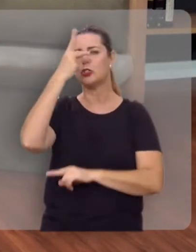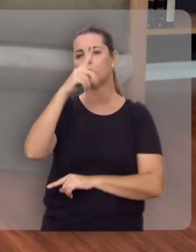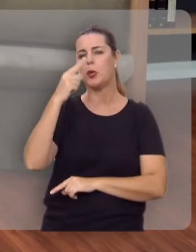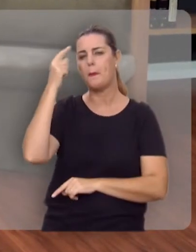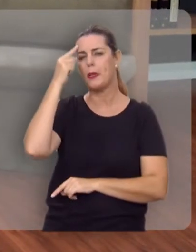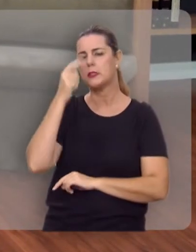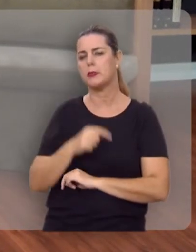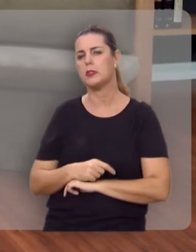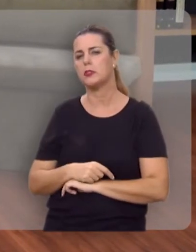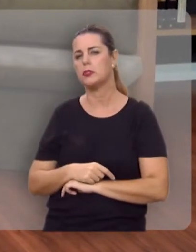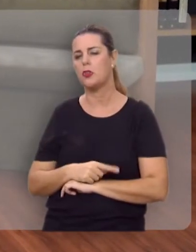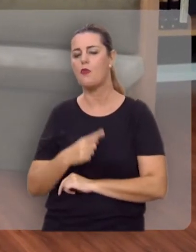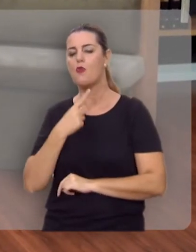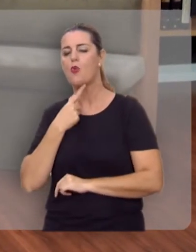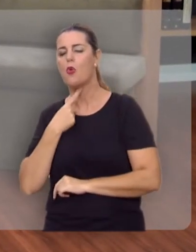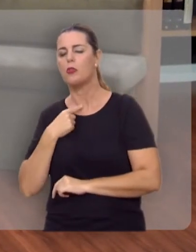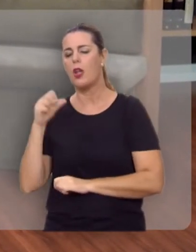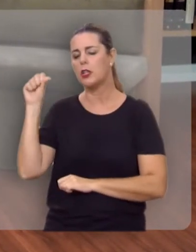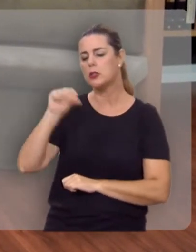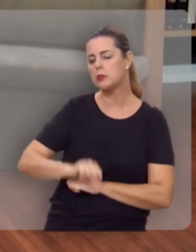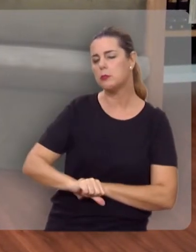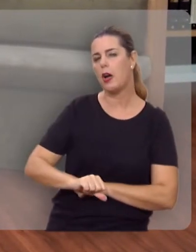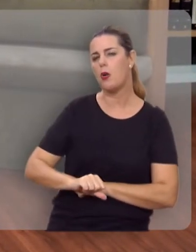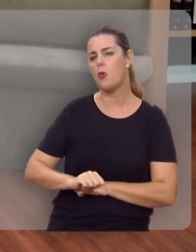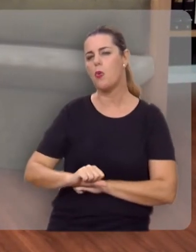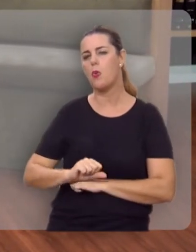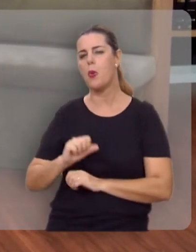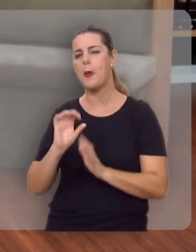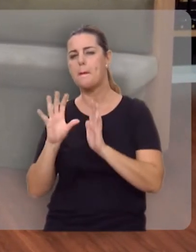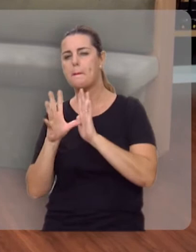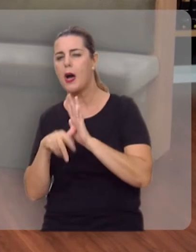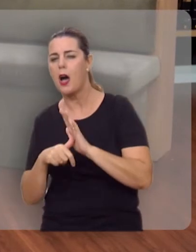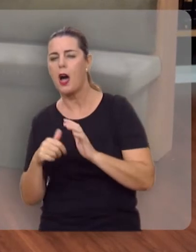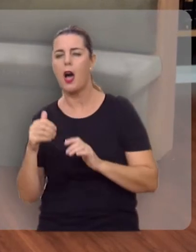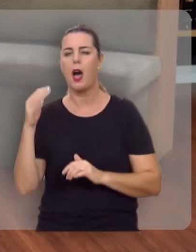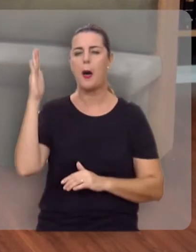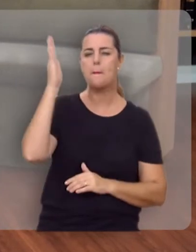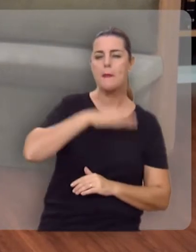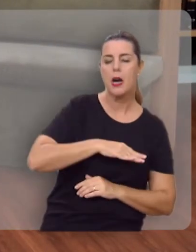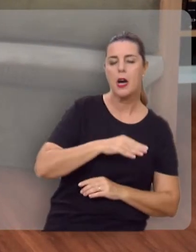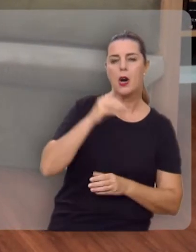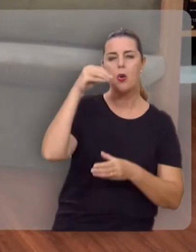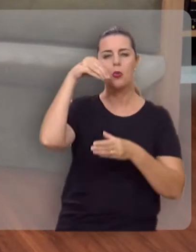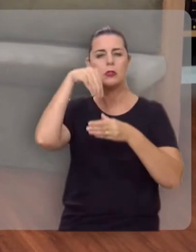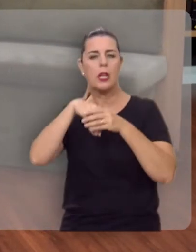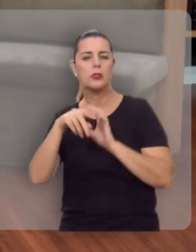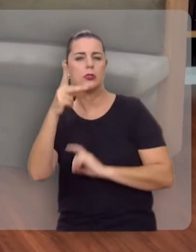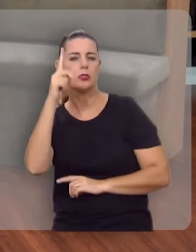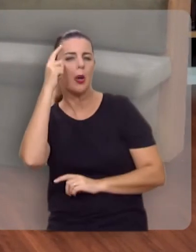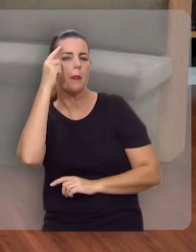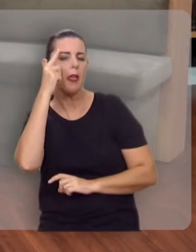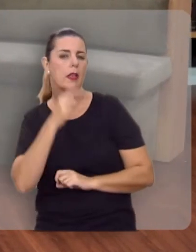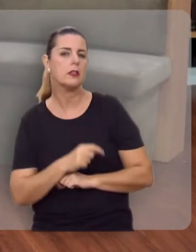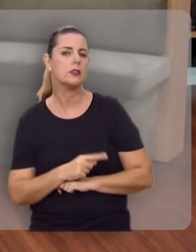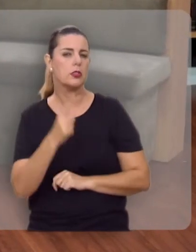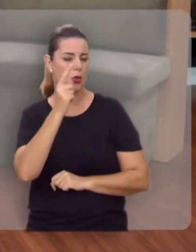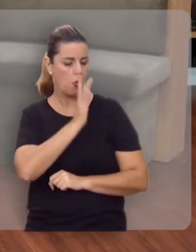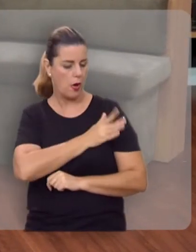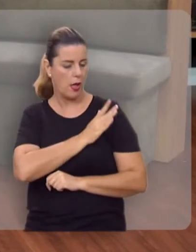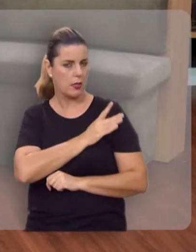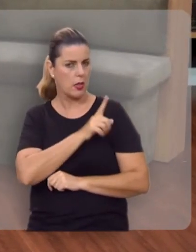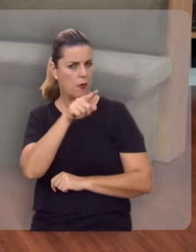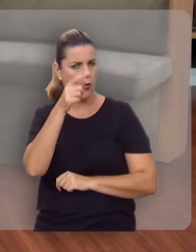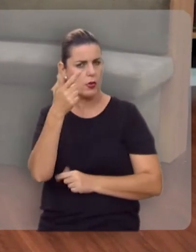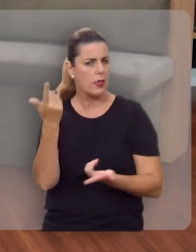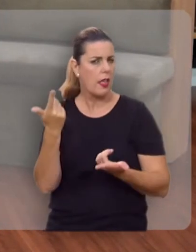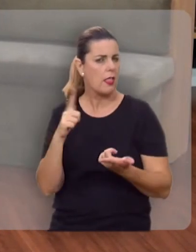os dias? Quantos desejos sujos, malignos, perversos, pervertidos, passam pela sua mente e